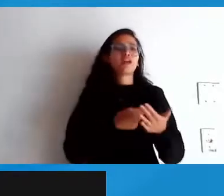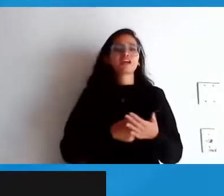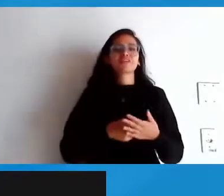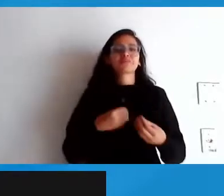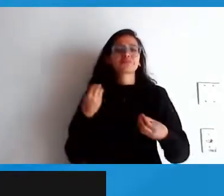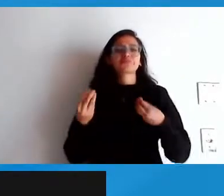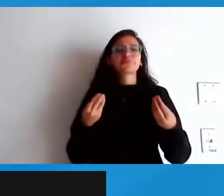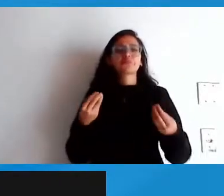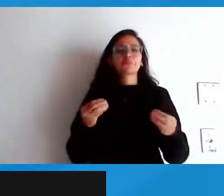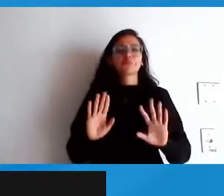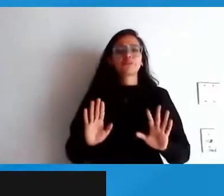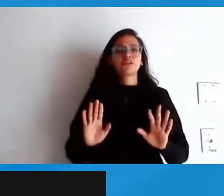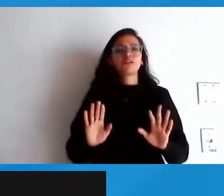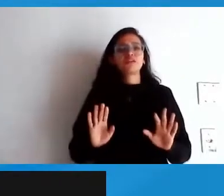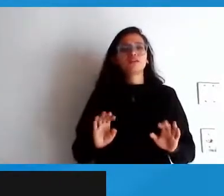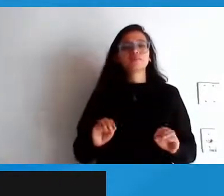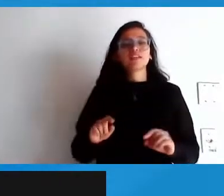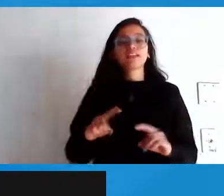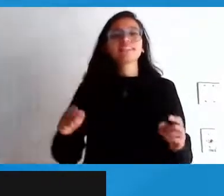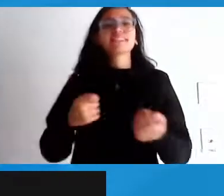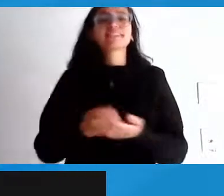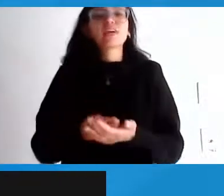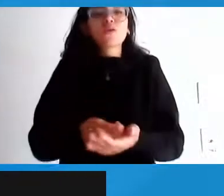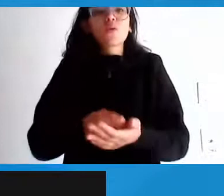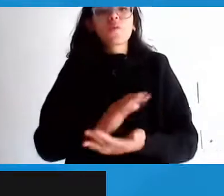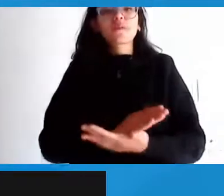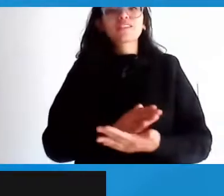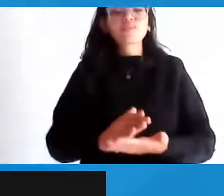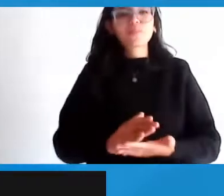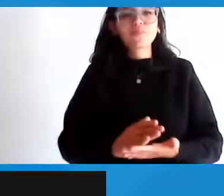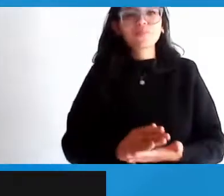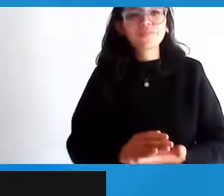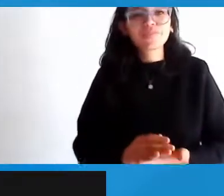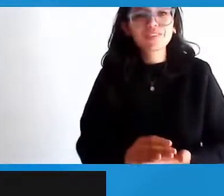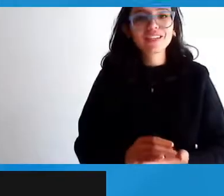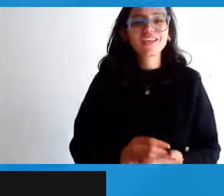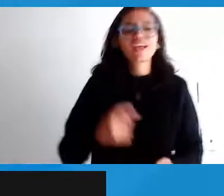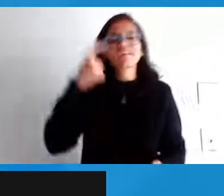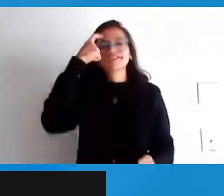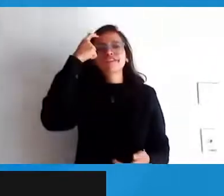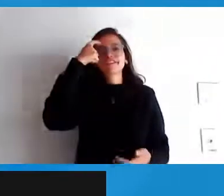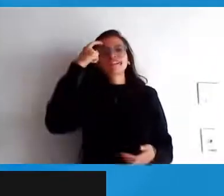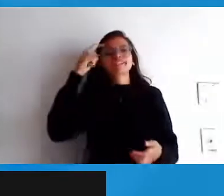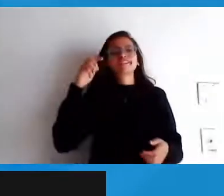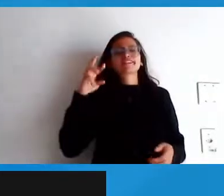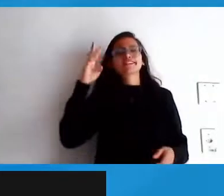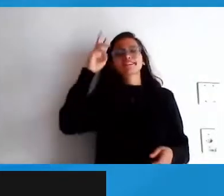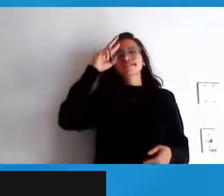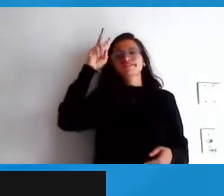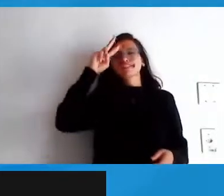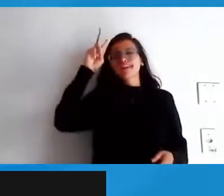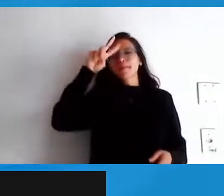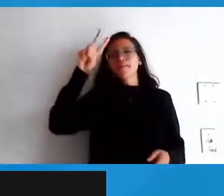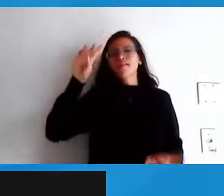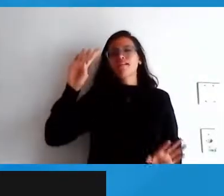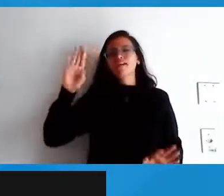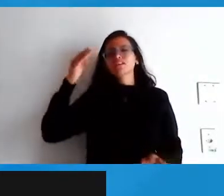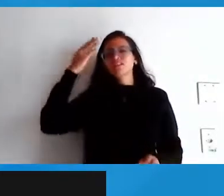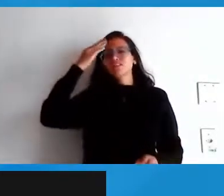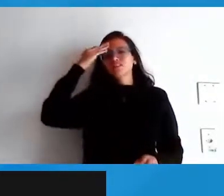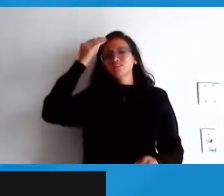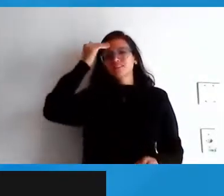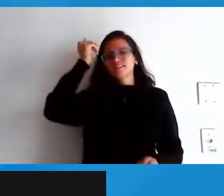quando eles instituíram isso eu estou tentando lembrar exatamente o que foi para não para não falar besteira mas